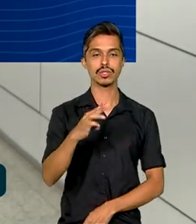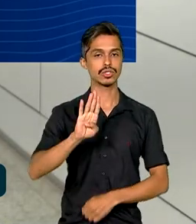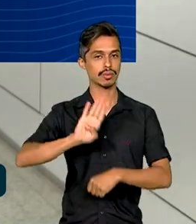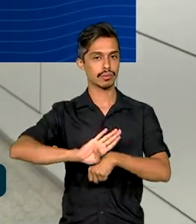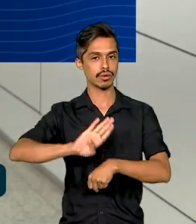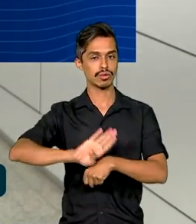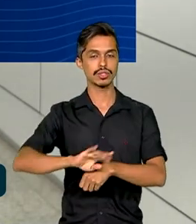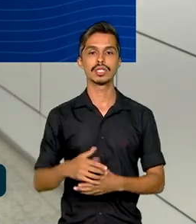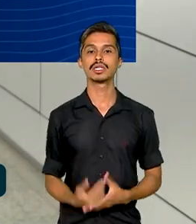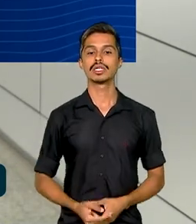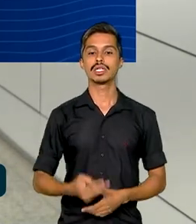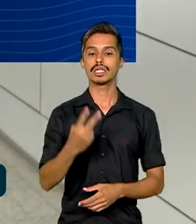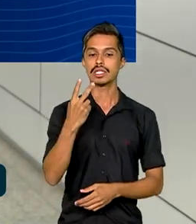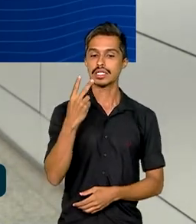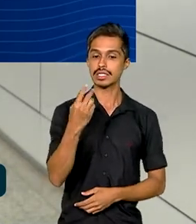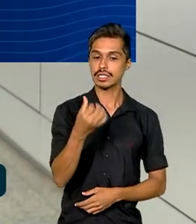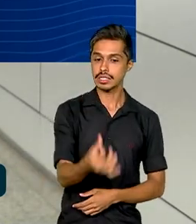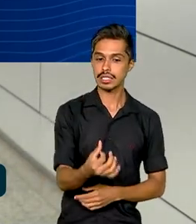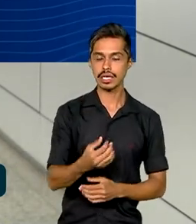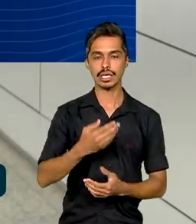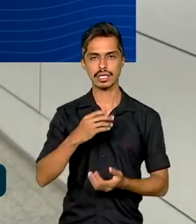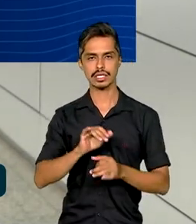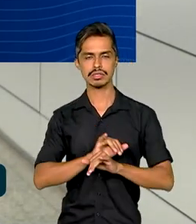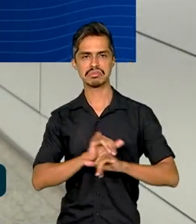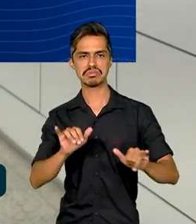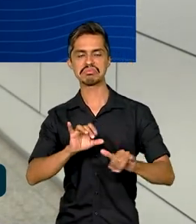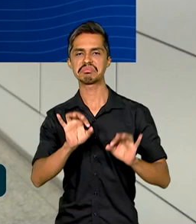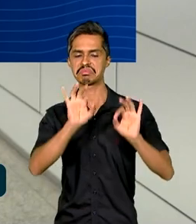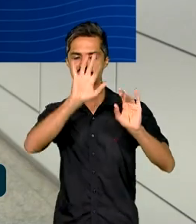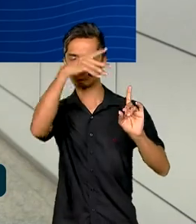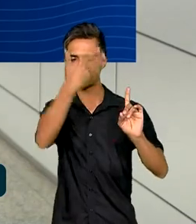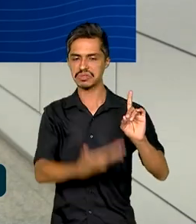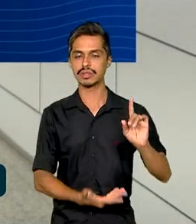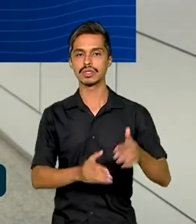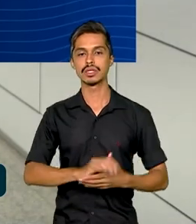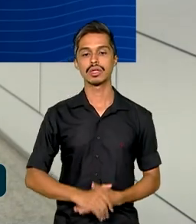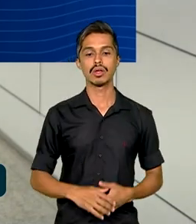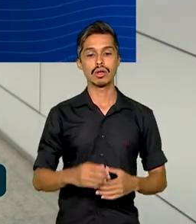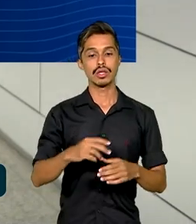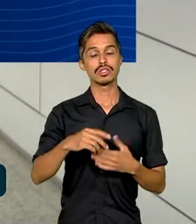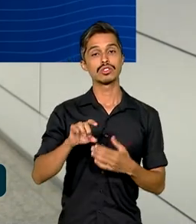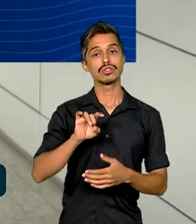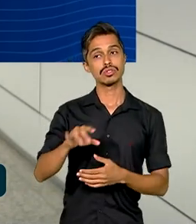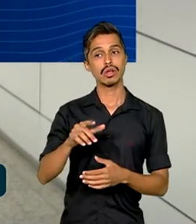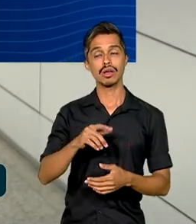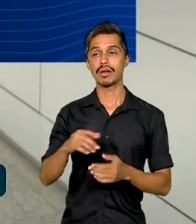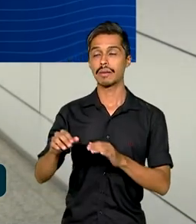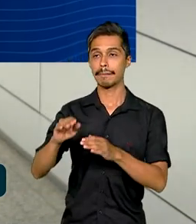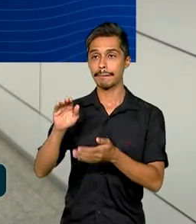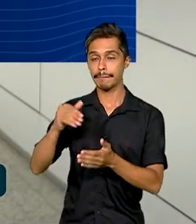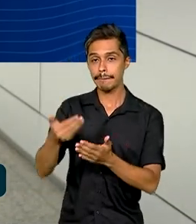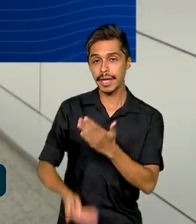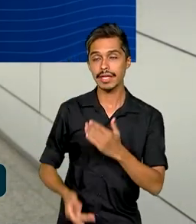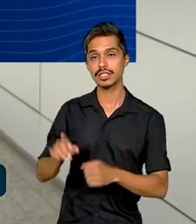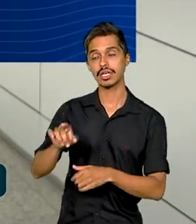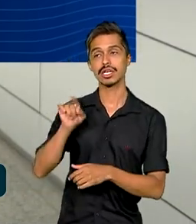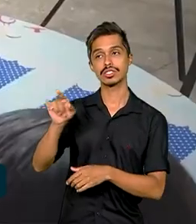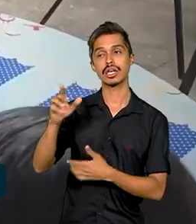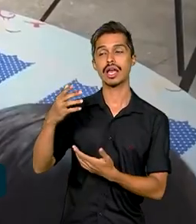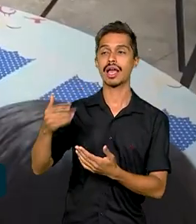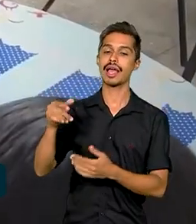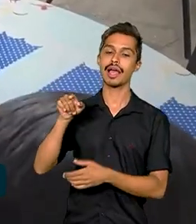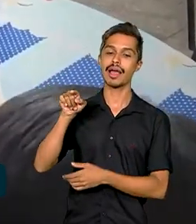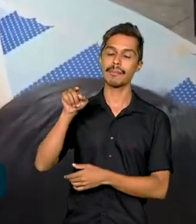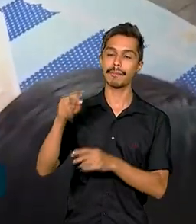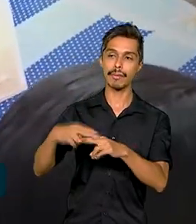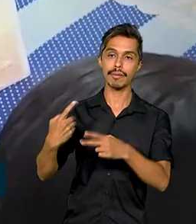e seis menções honrosas. O país só fica atrás da China, que possui cinco medalhas de ouro.